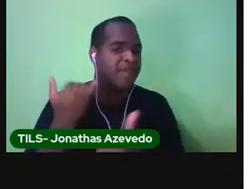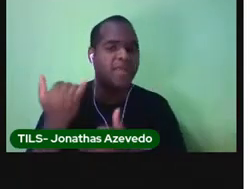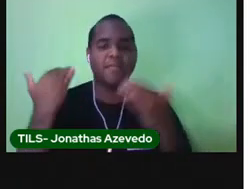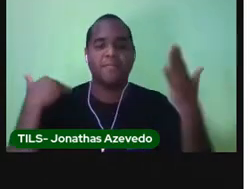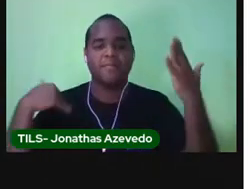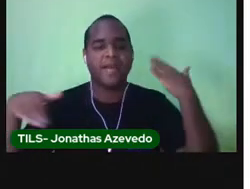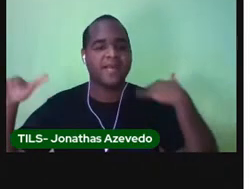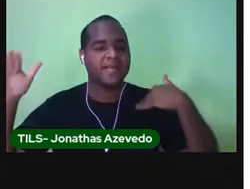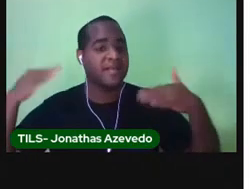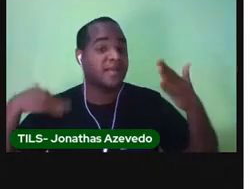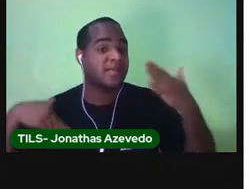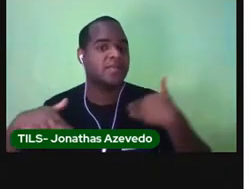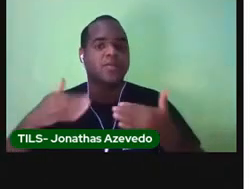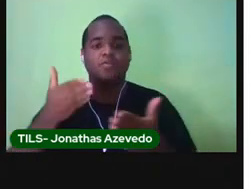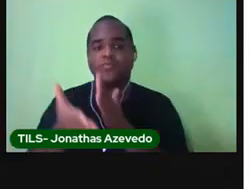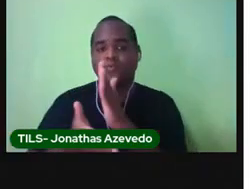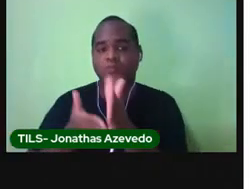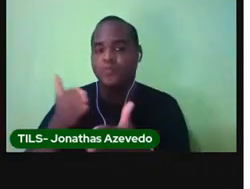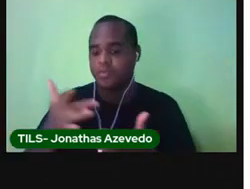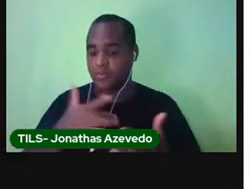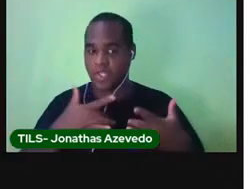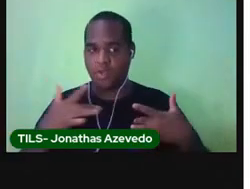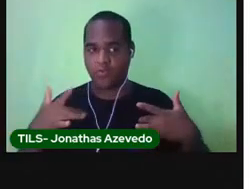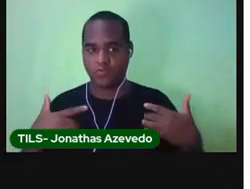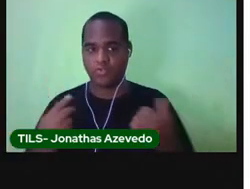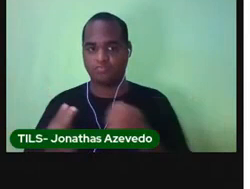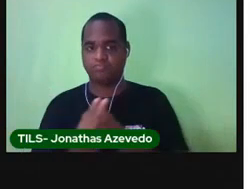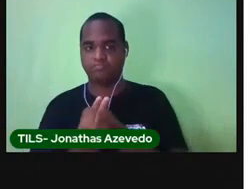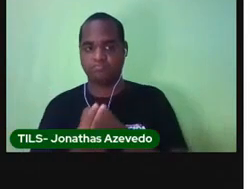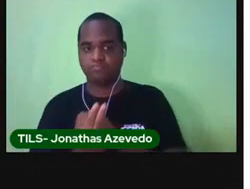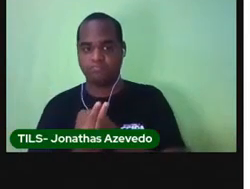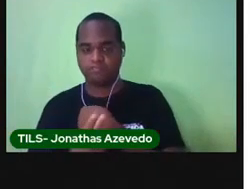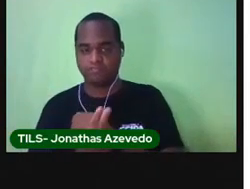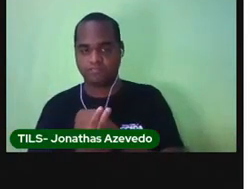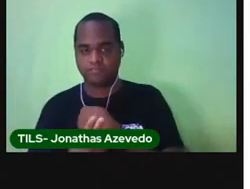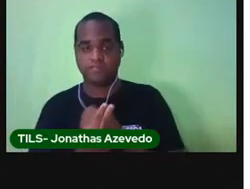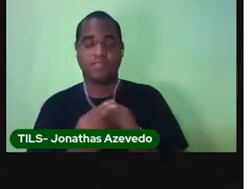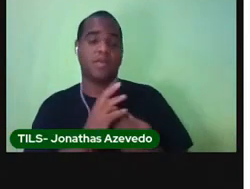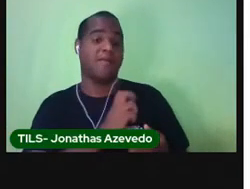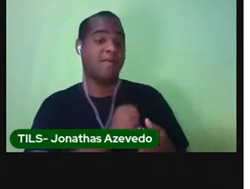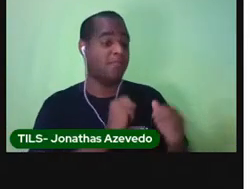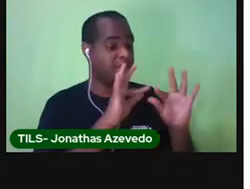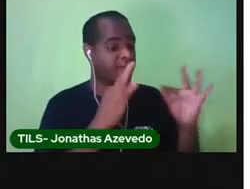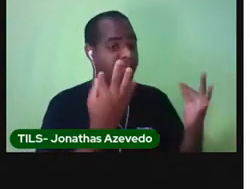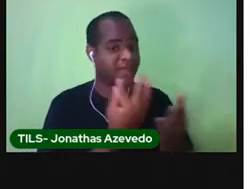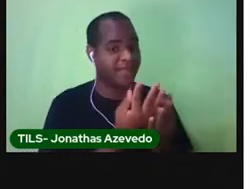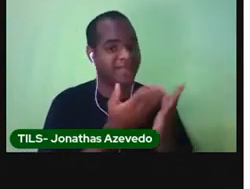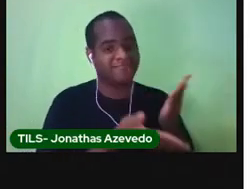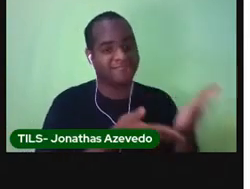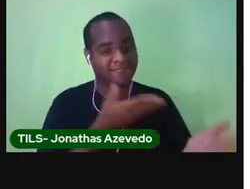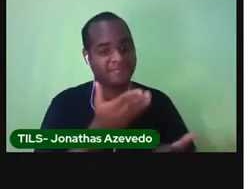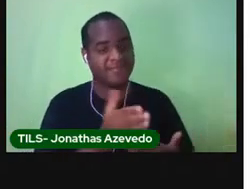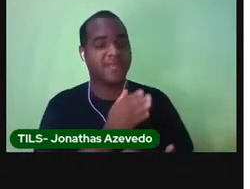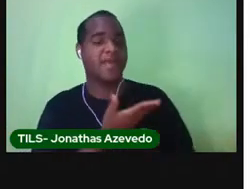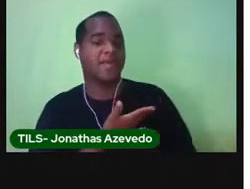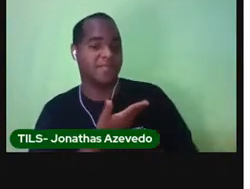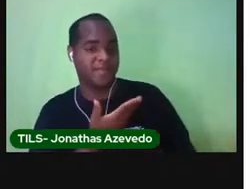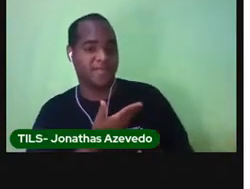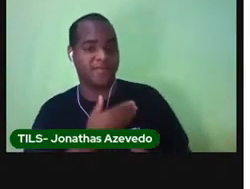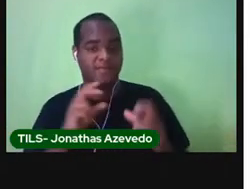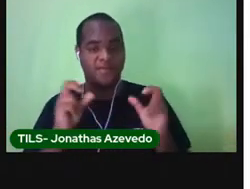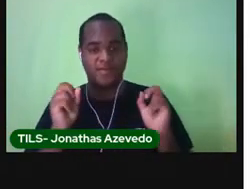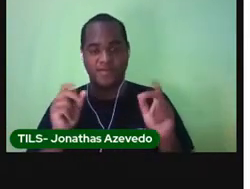passeia, cuida da nossa saúde, ama a nossa família, os nossos amigos, ok?